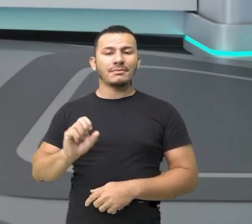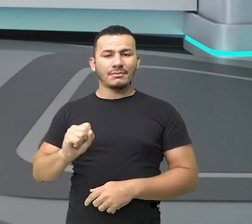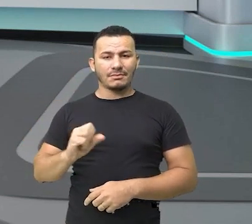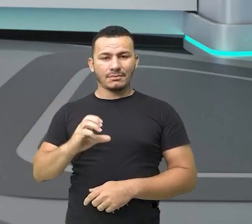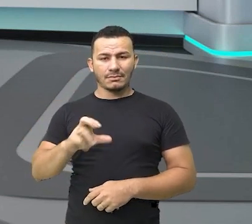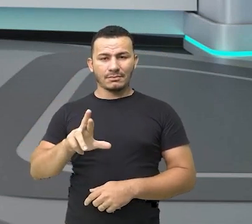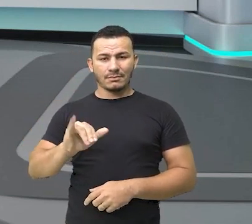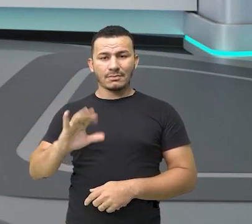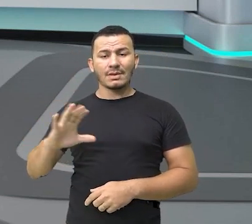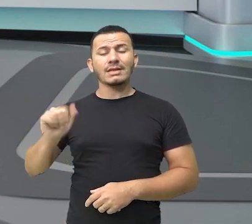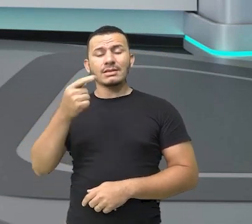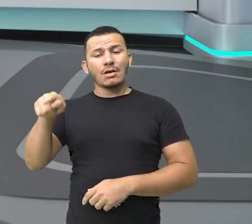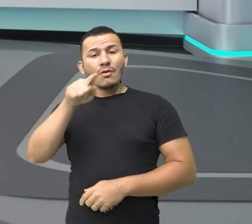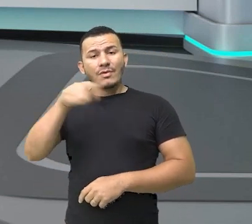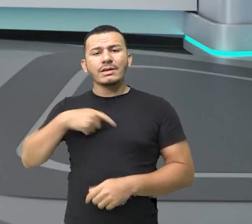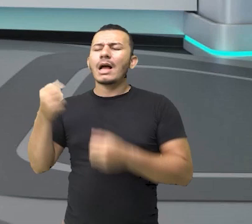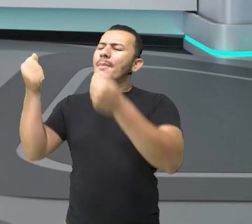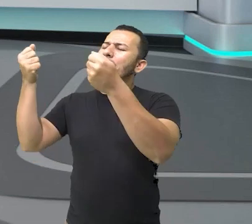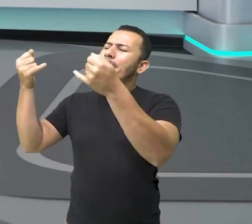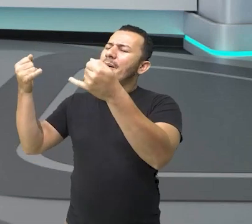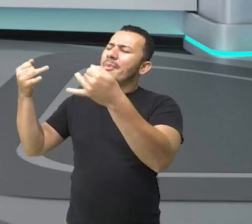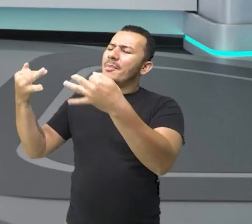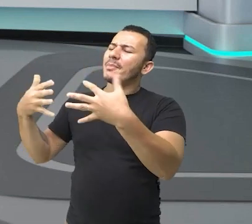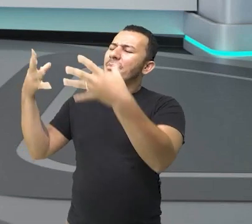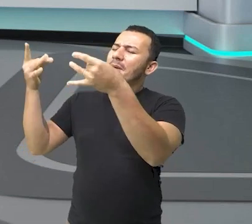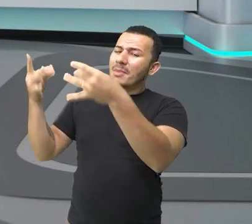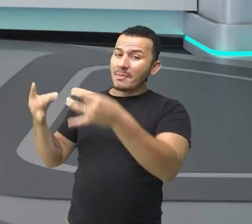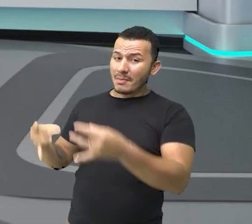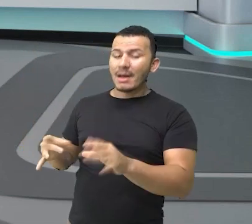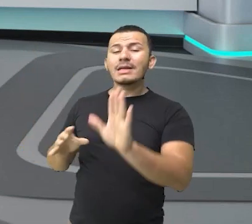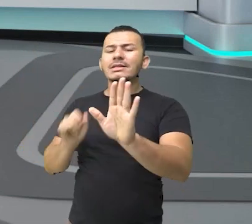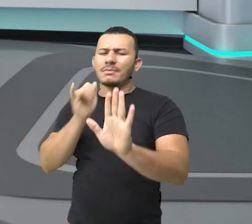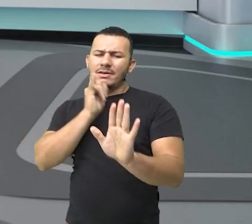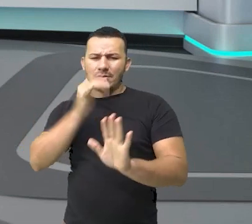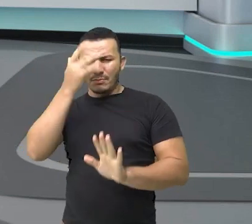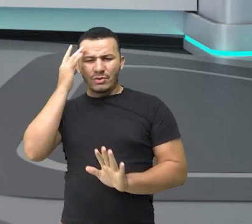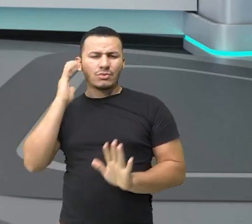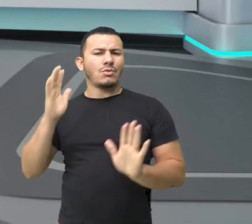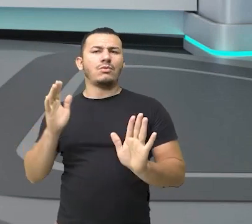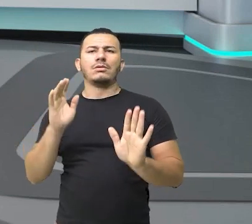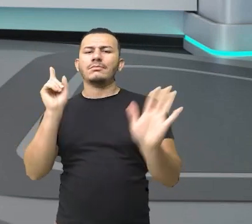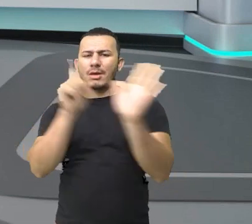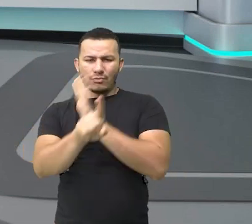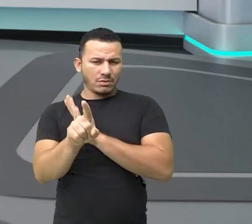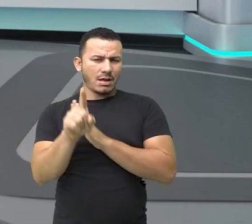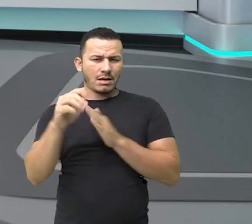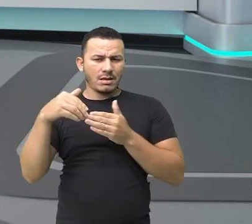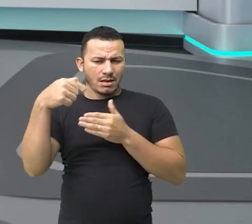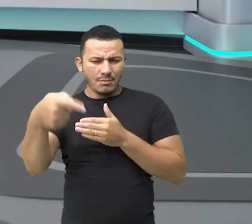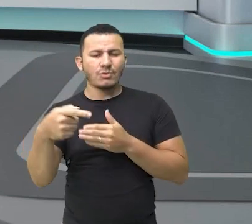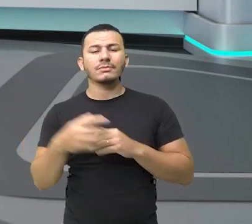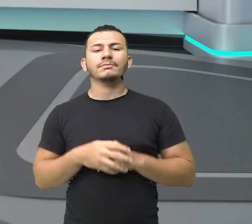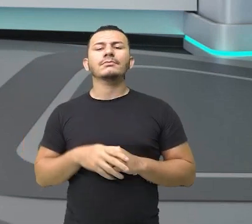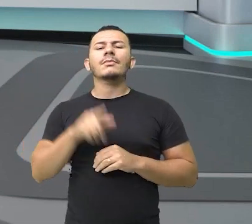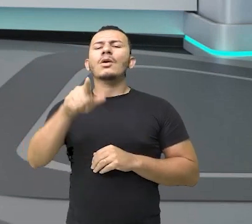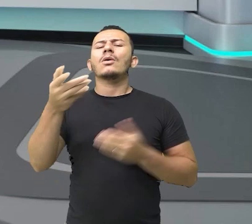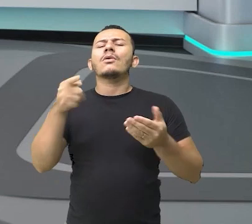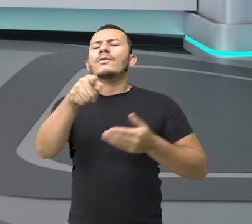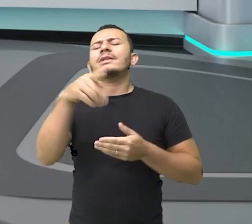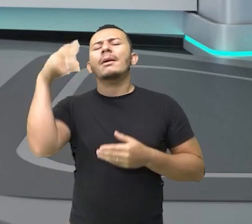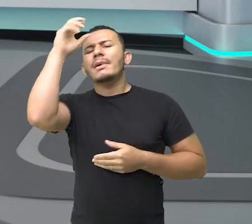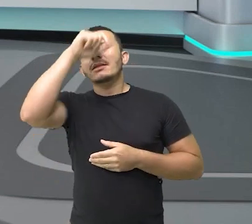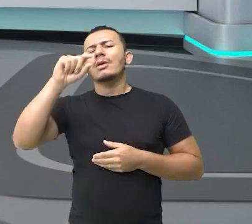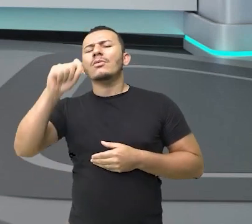seja, você está descrevendo o que você vê. Se alguém perguntasse para você daqui a pouco, logo depois, ah, o que você viu na aula?